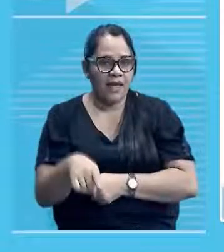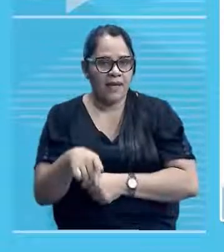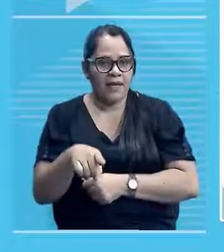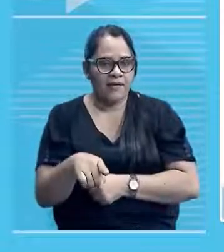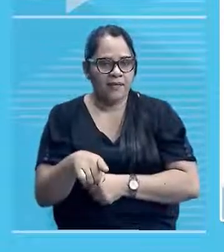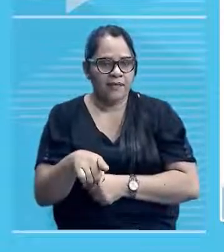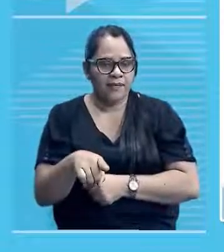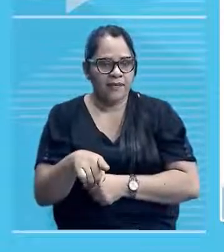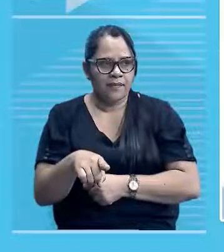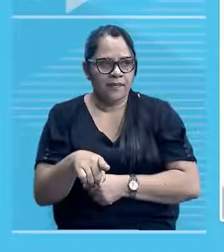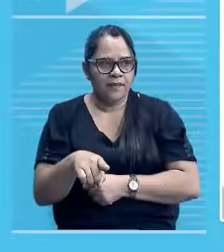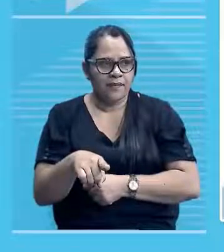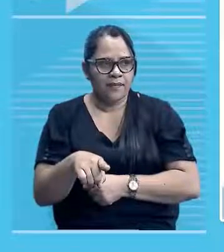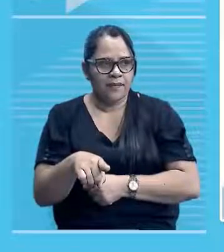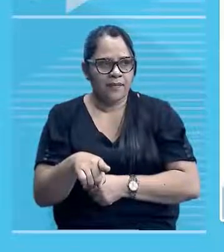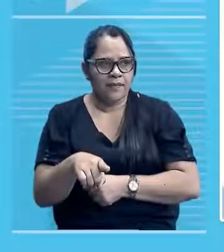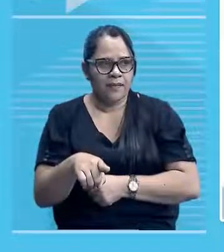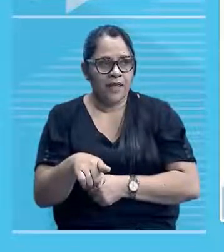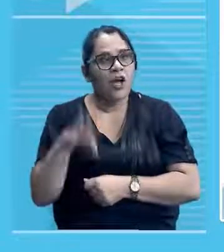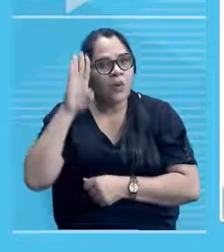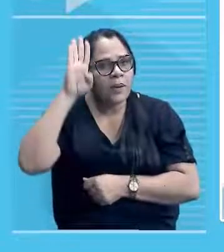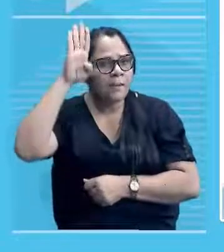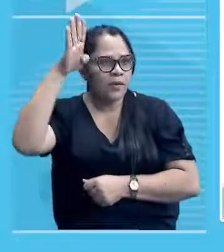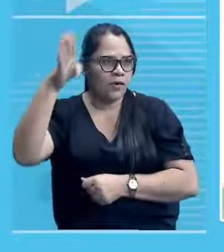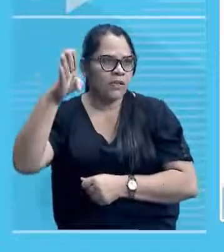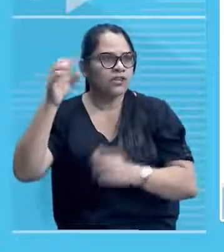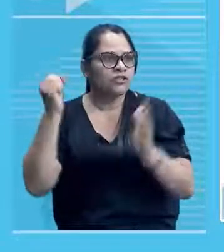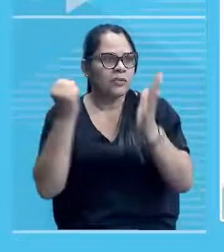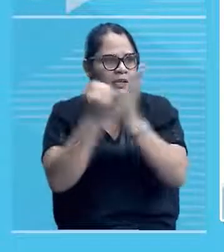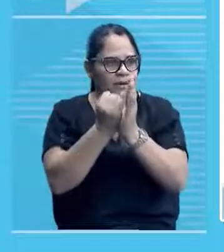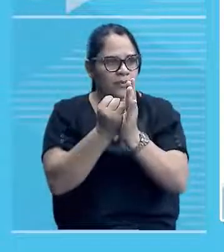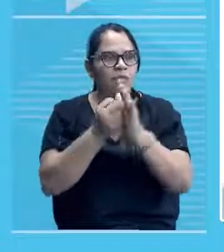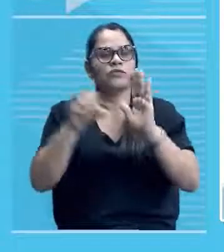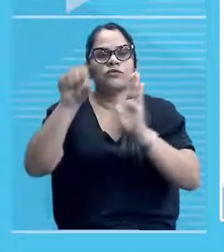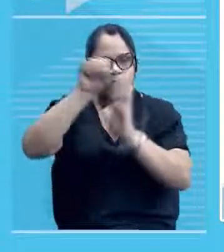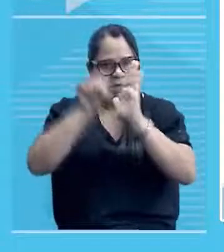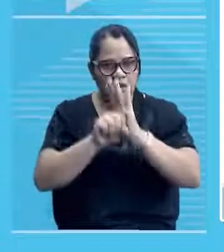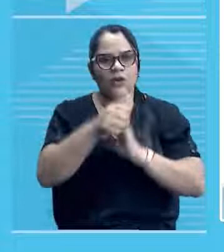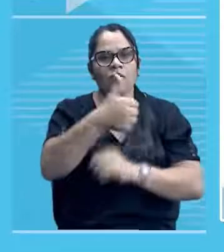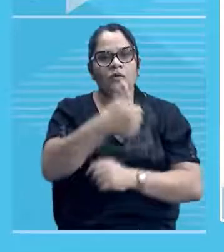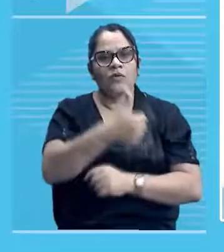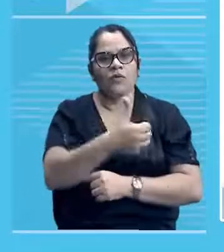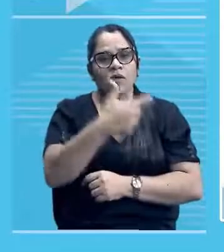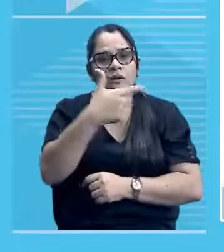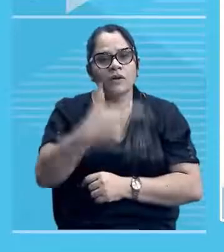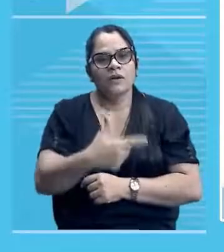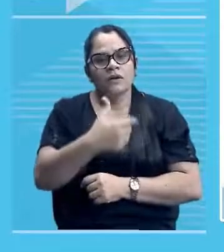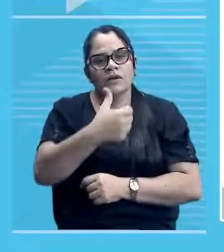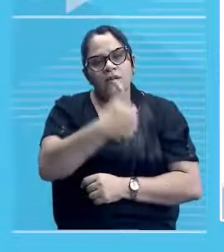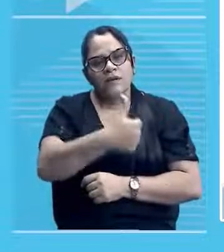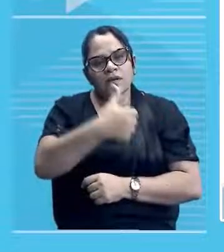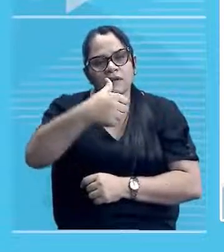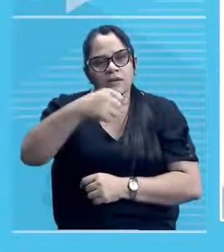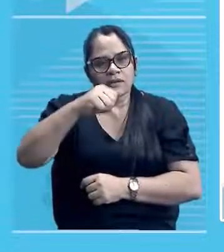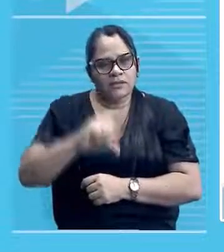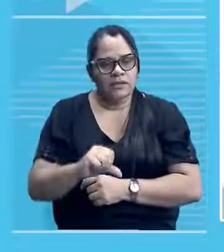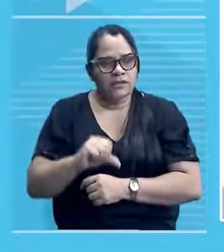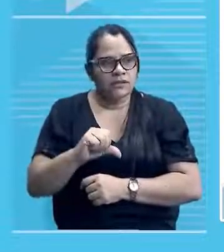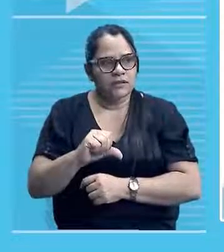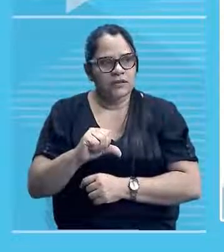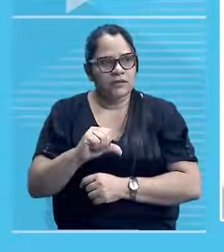de edificações do século XIX, né? De imensurável valor histórico, né? E aí, como